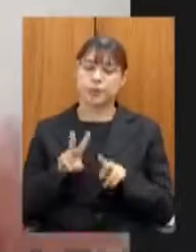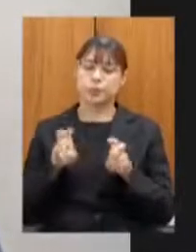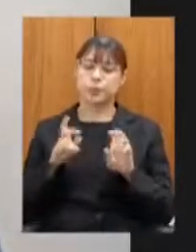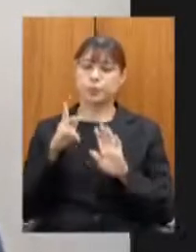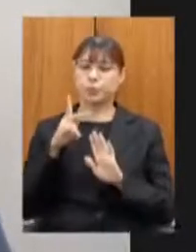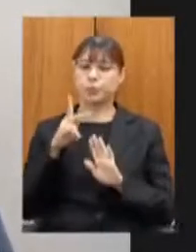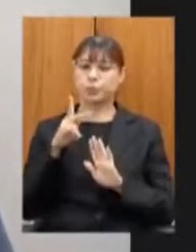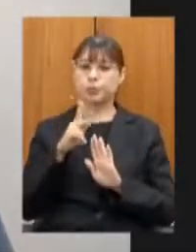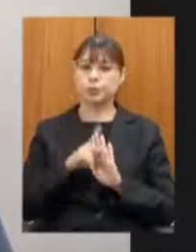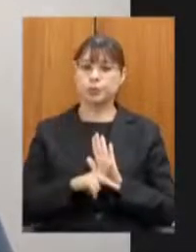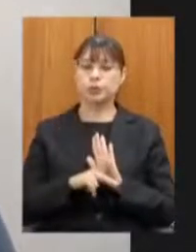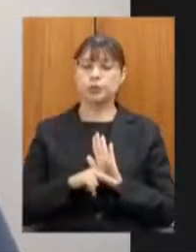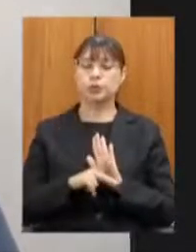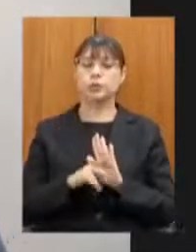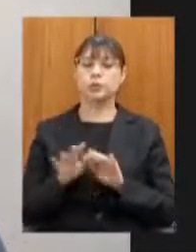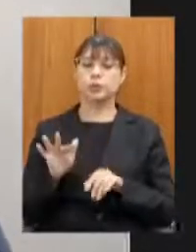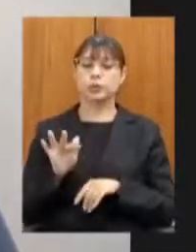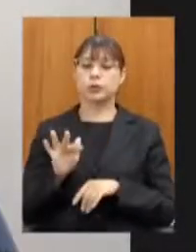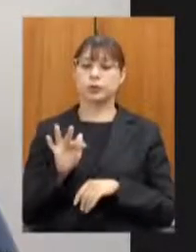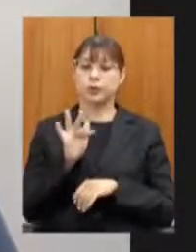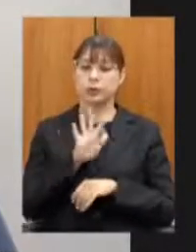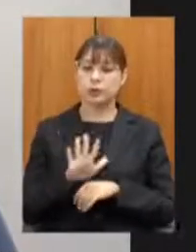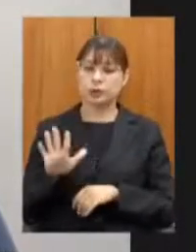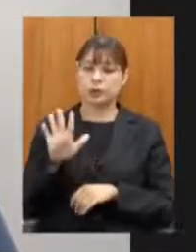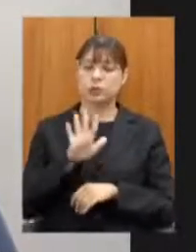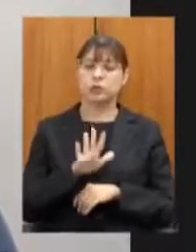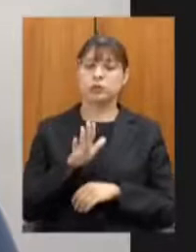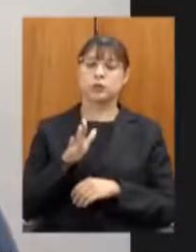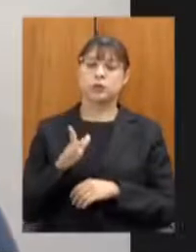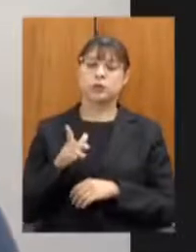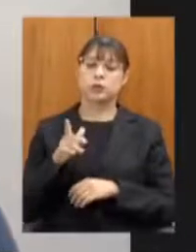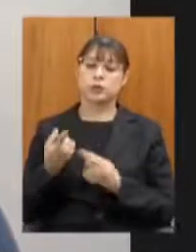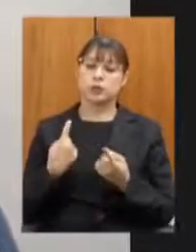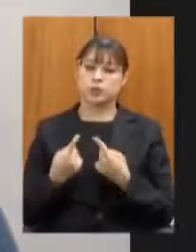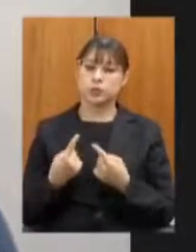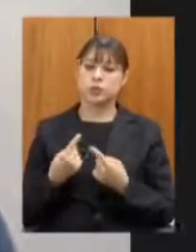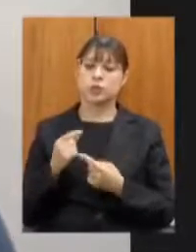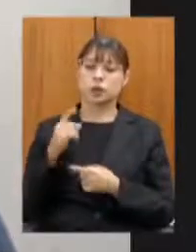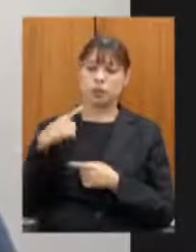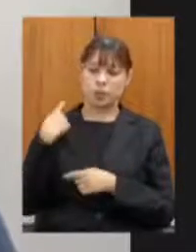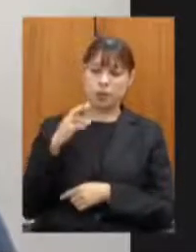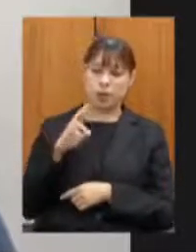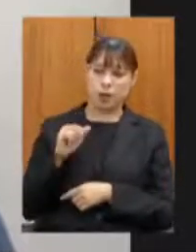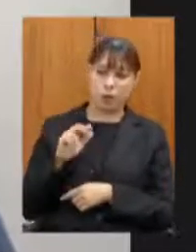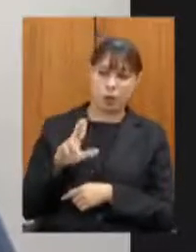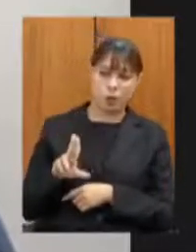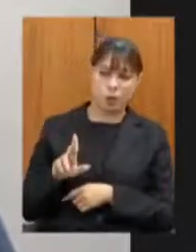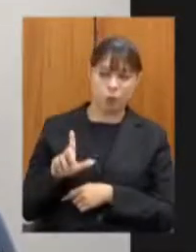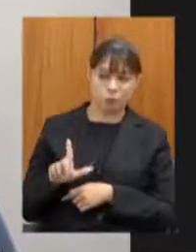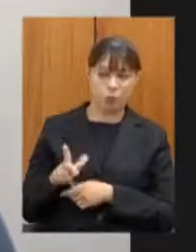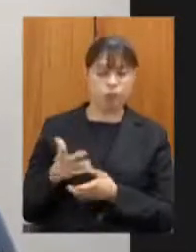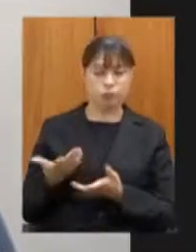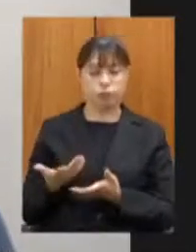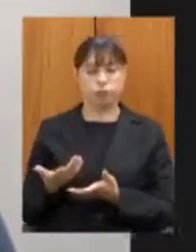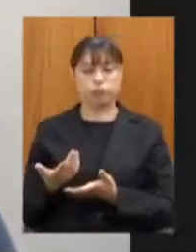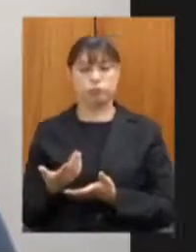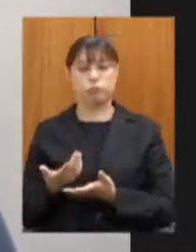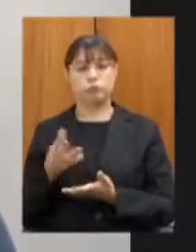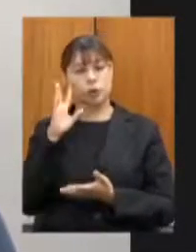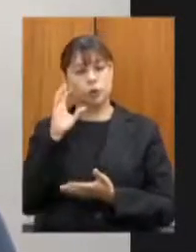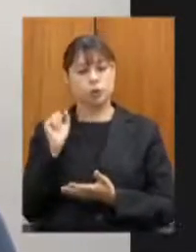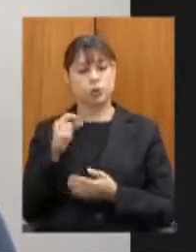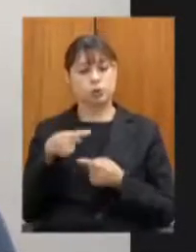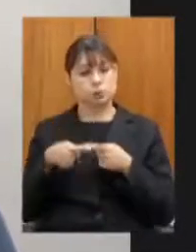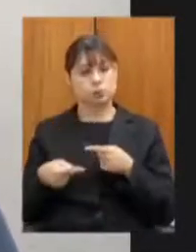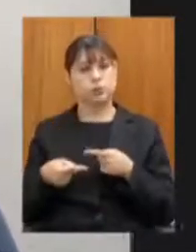de federalização das estradas deputado Raul Belen eu acho que num outro momento na próxima